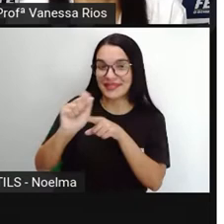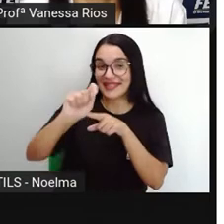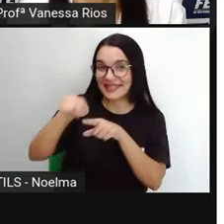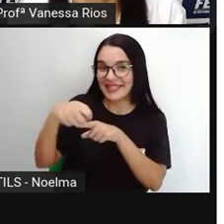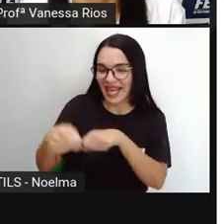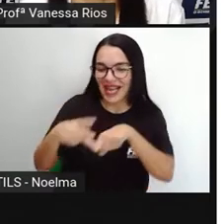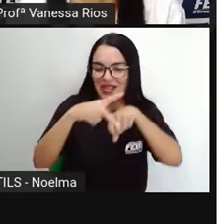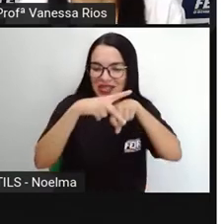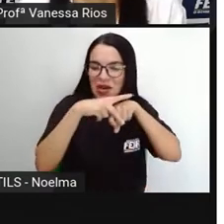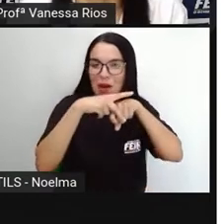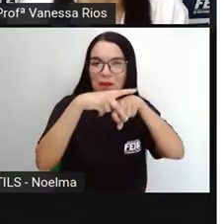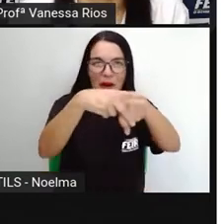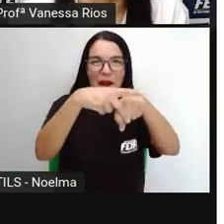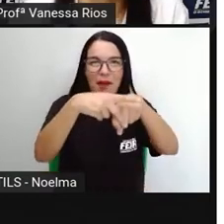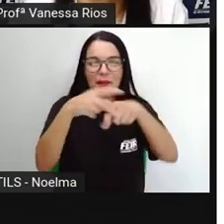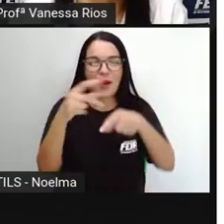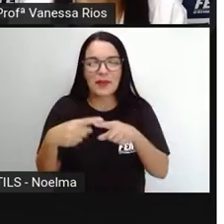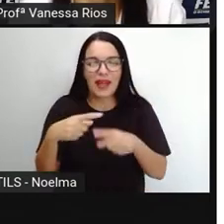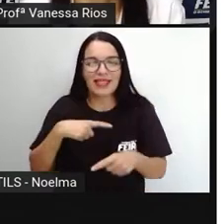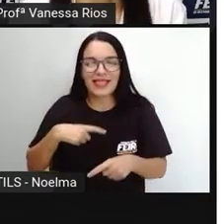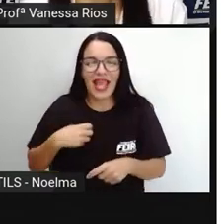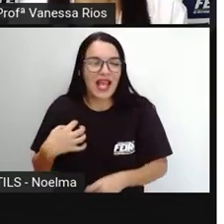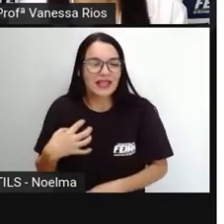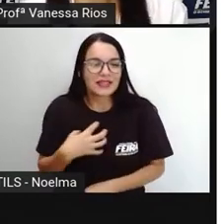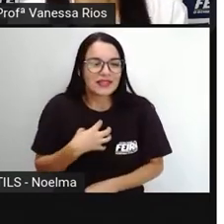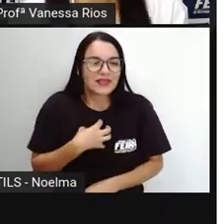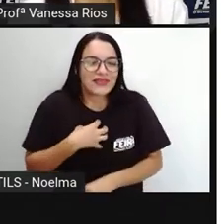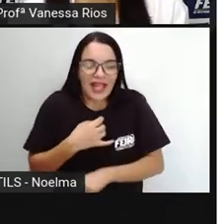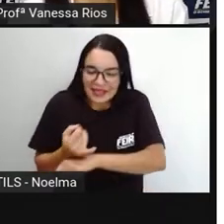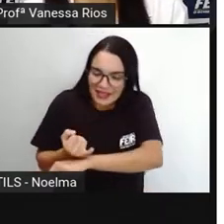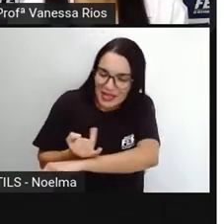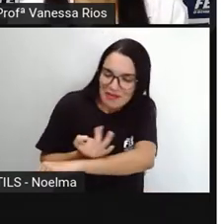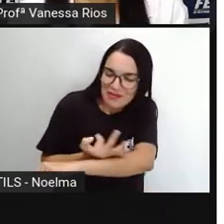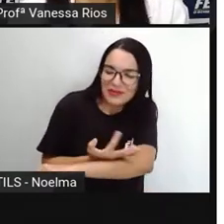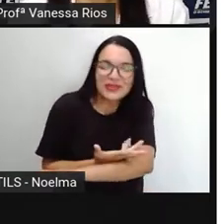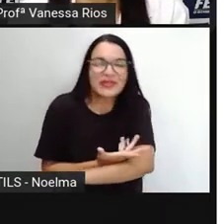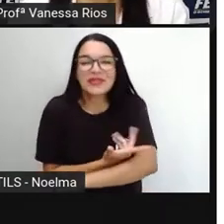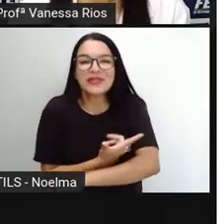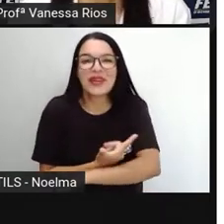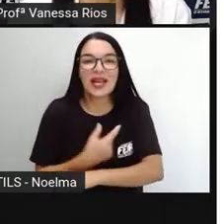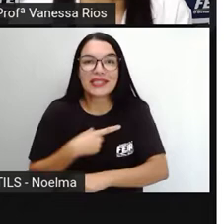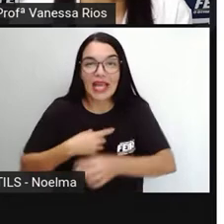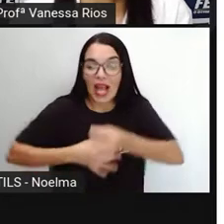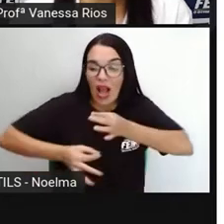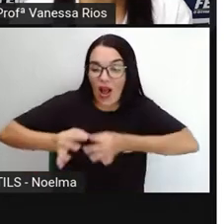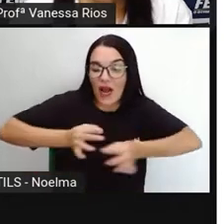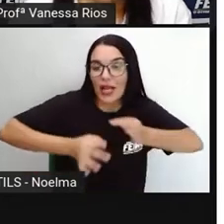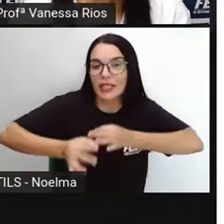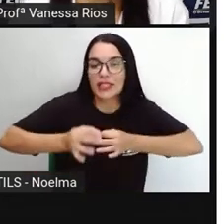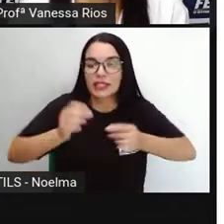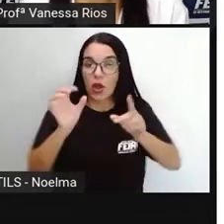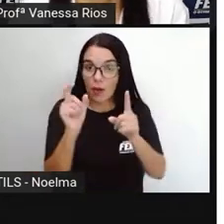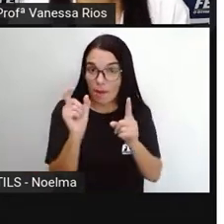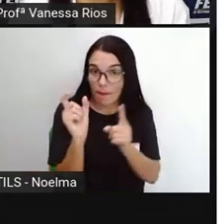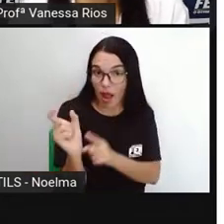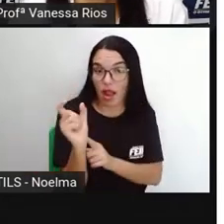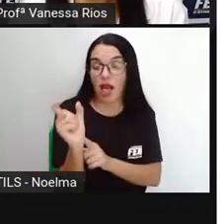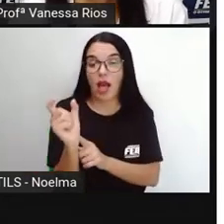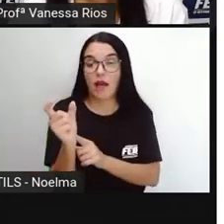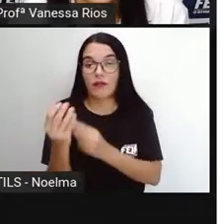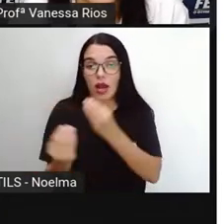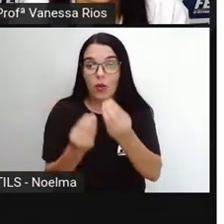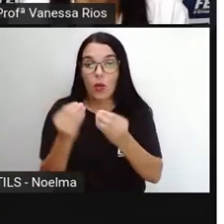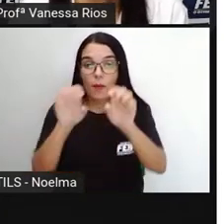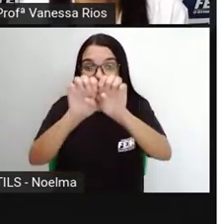interessante, que mexe com as nossas emoções e que através aí das suas organizações de palavras, da sua forma